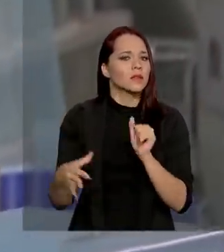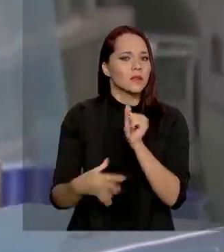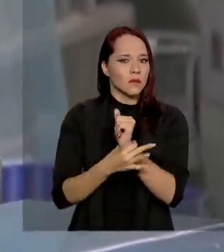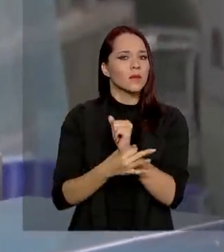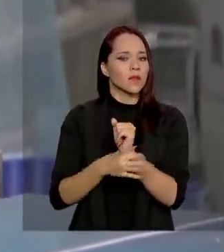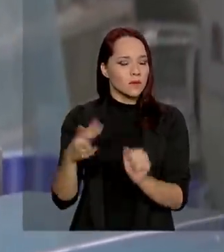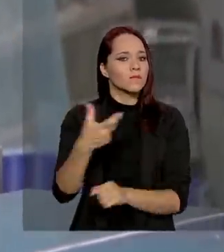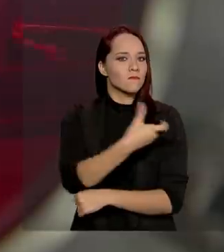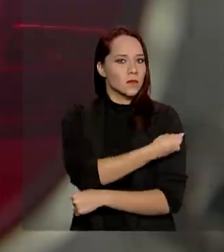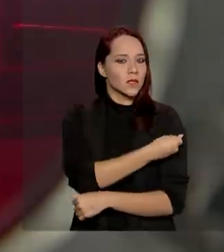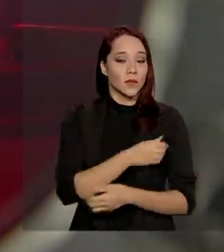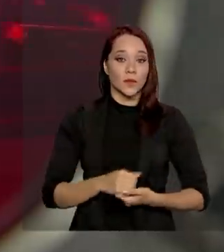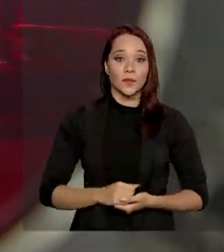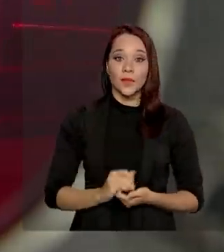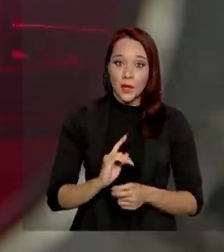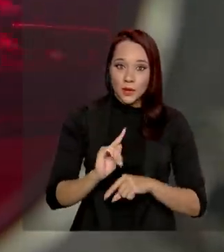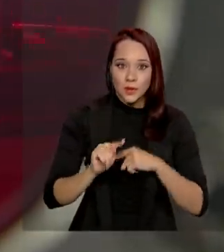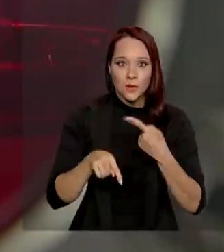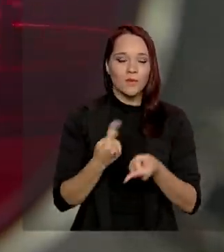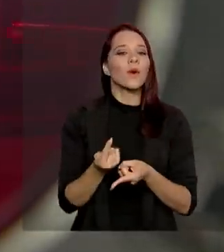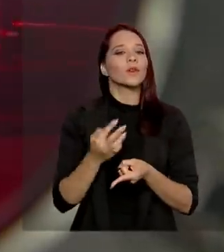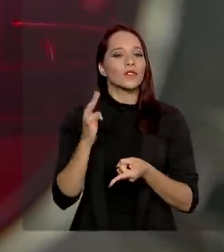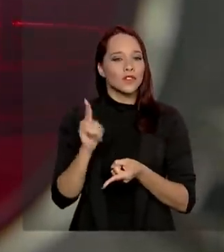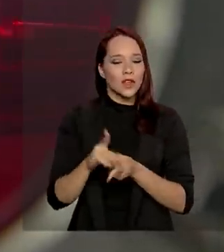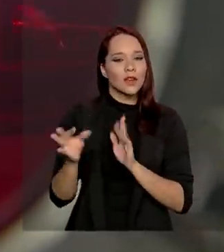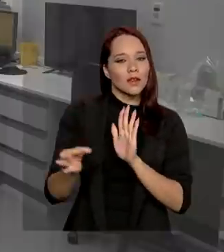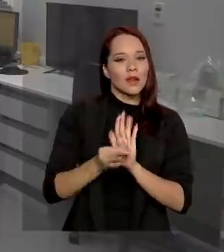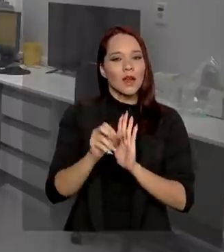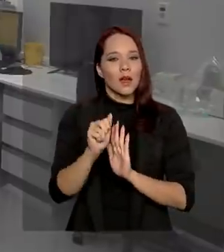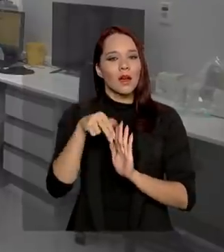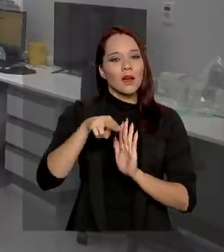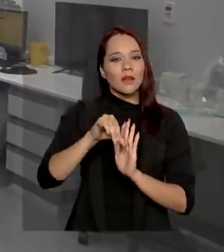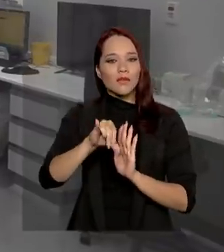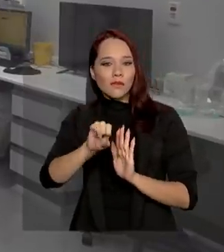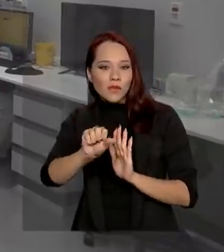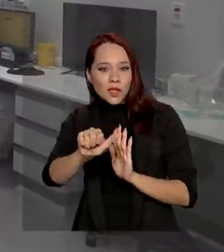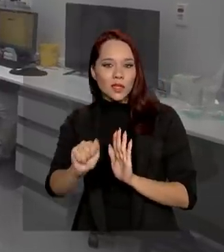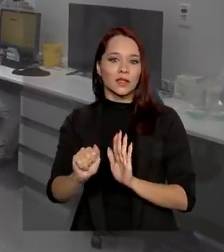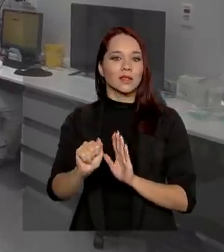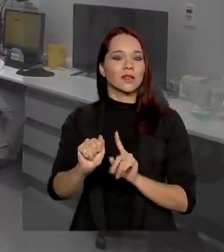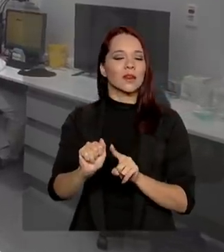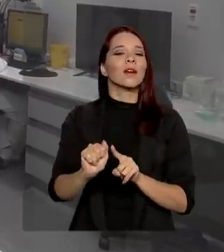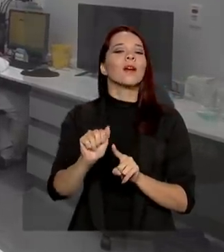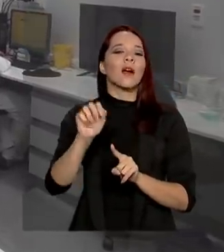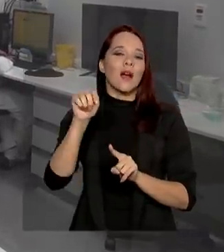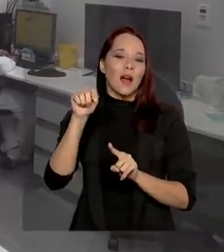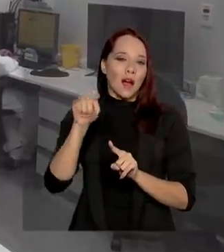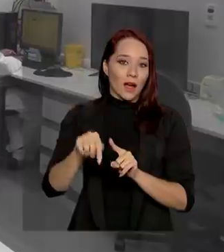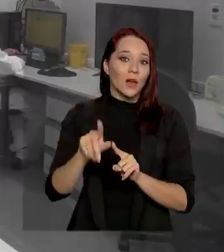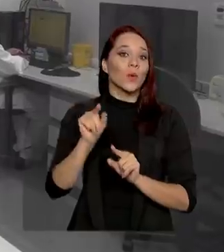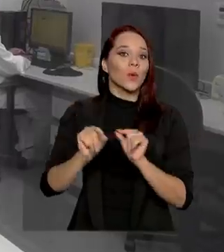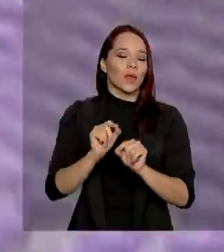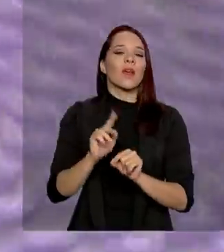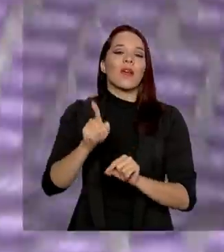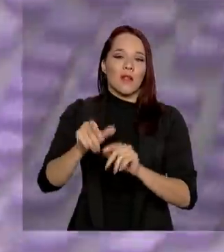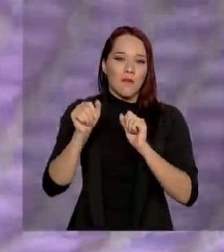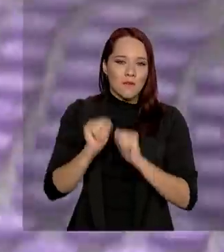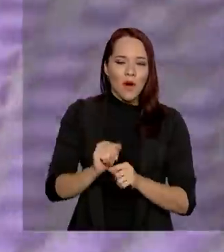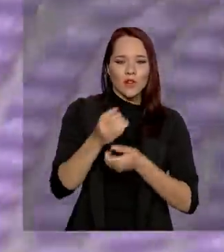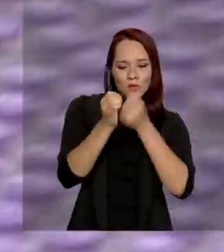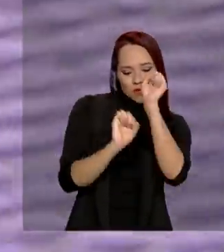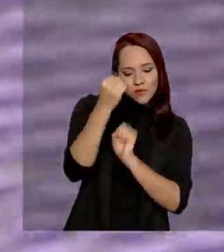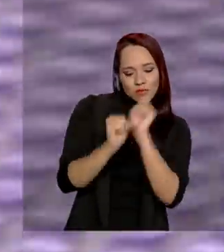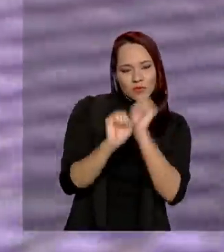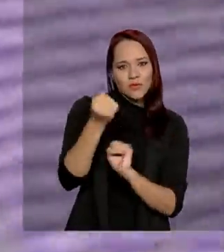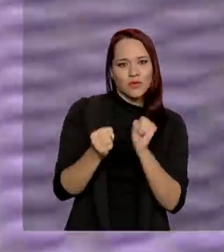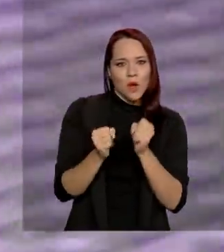da vacina. Depois disso, com o registro da Agência Nacional de Vigilância Sanitária, a Anvisa, ela poderá ser produzida